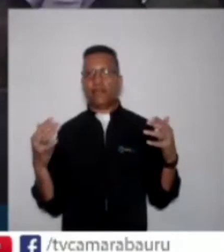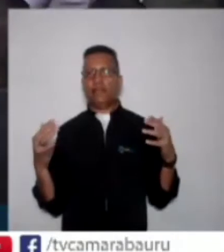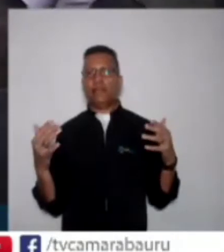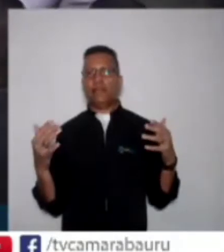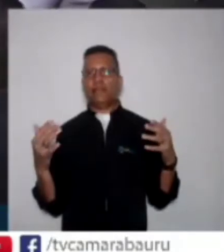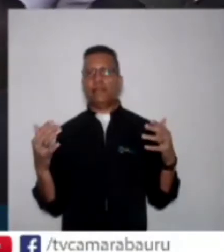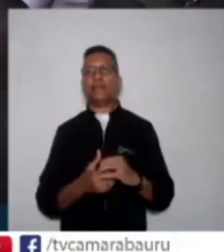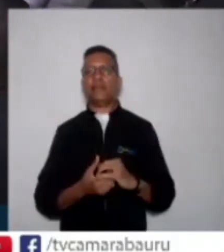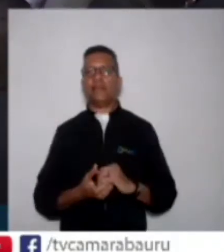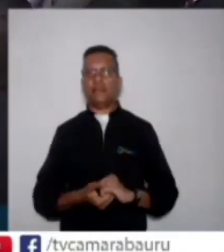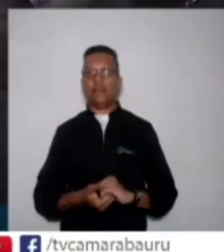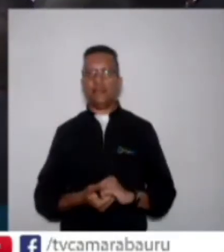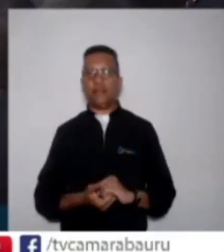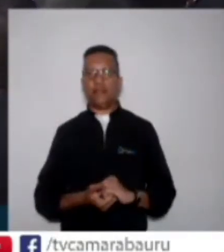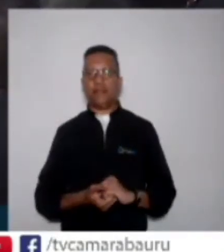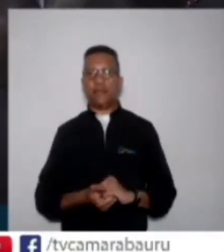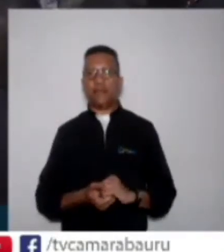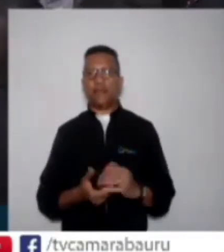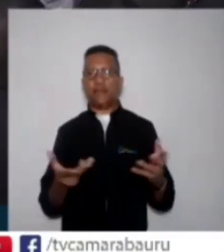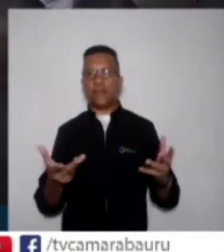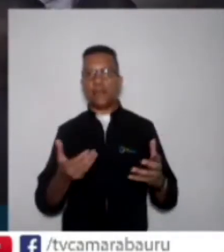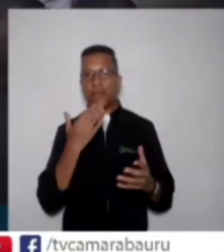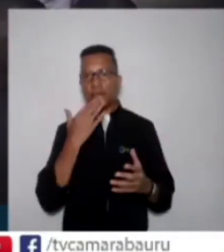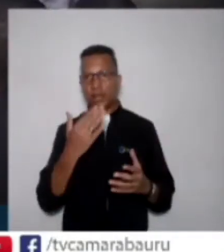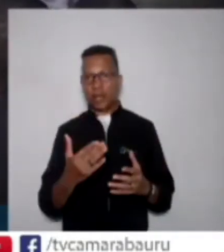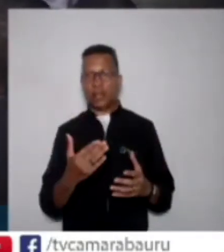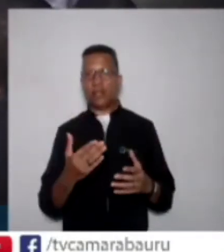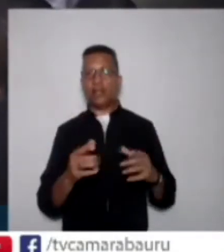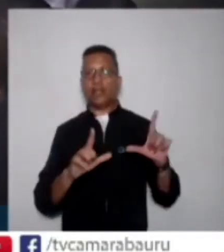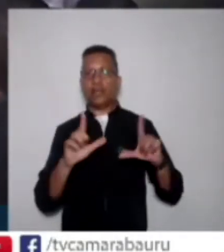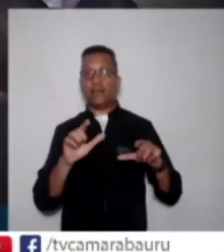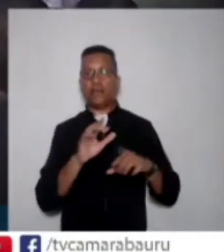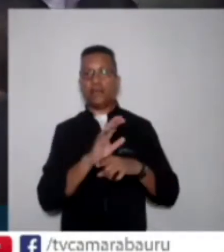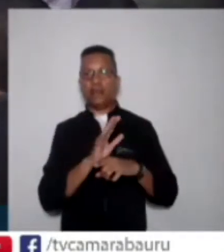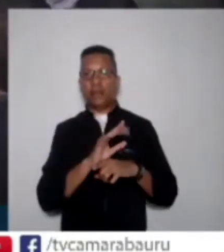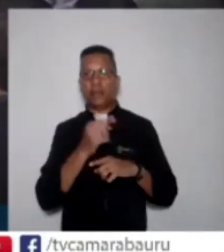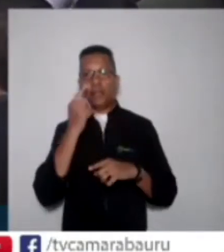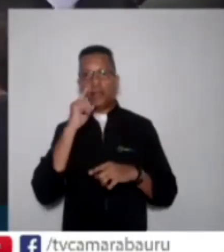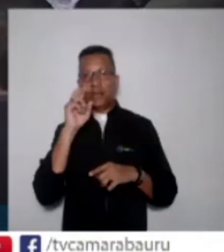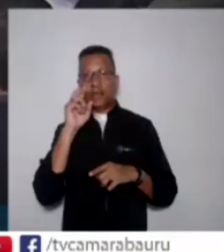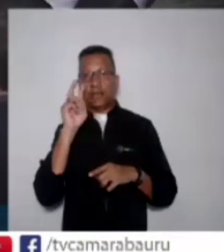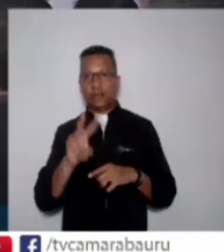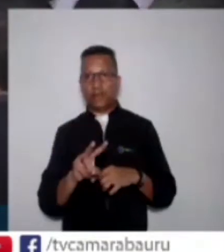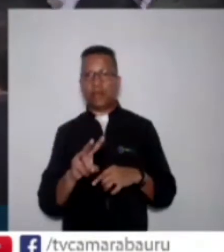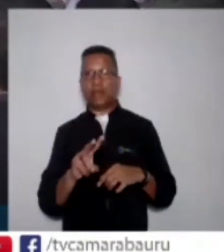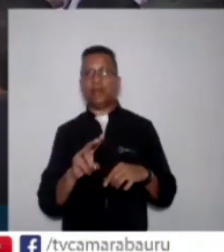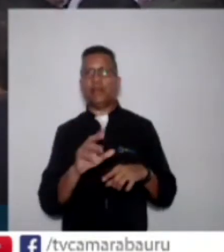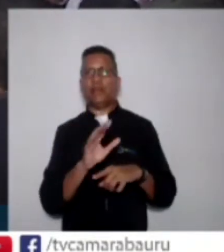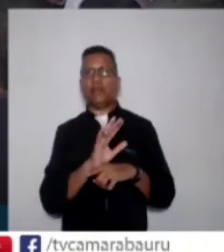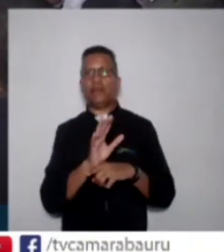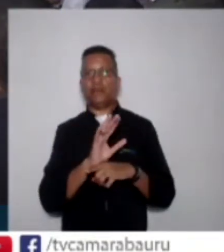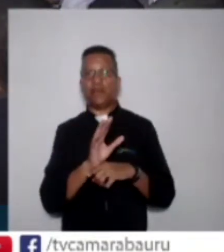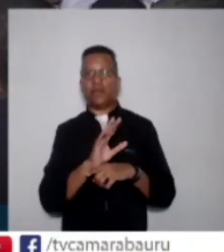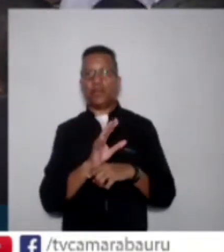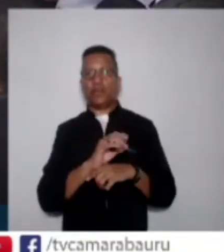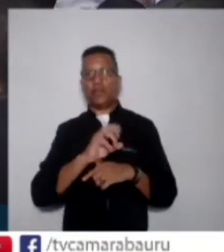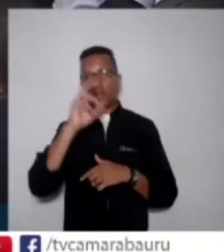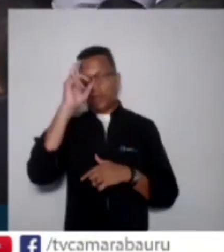Eu vou pedir à TV Câmara para a gente assistir a um vídeo da história da empresa.